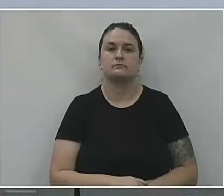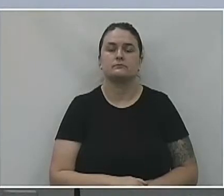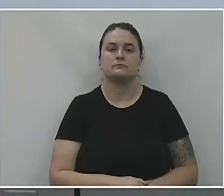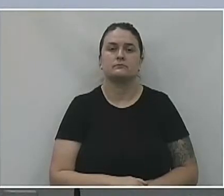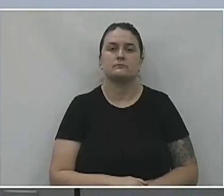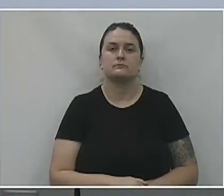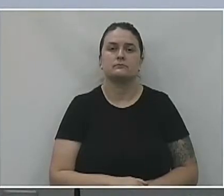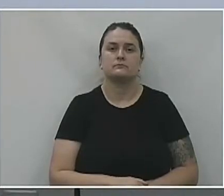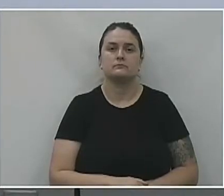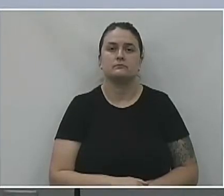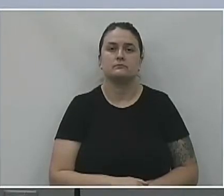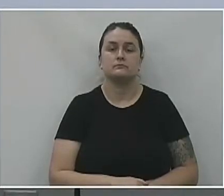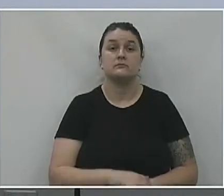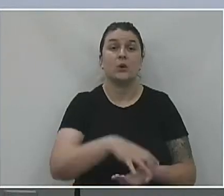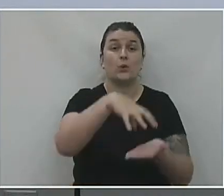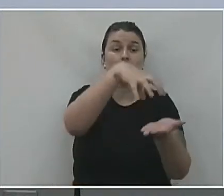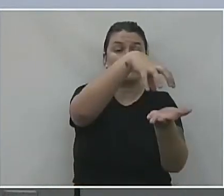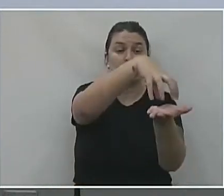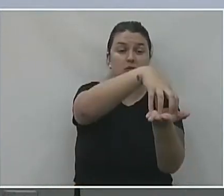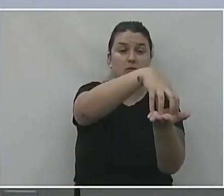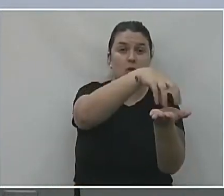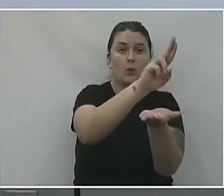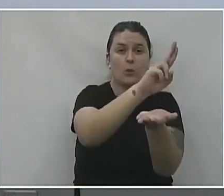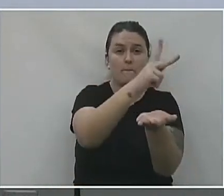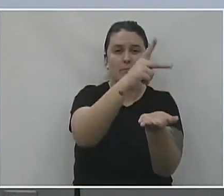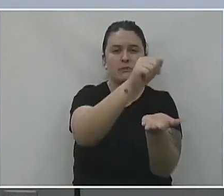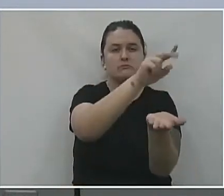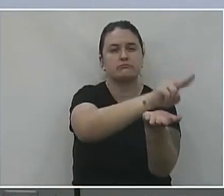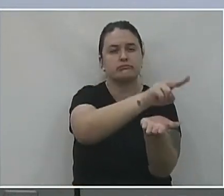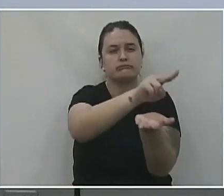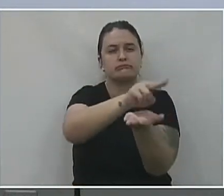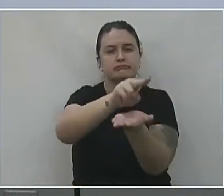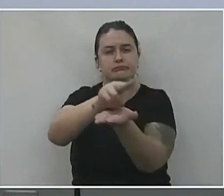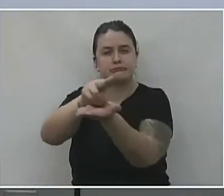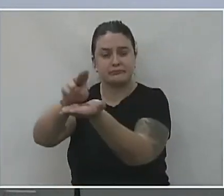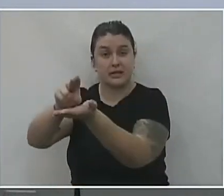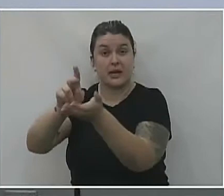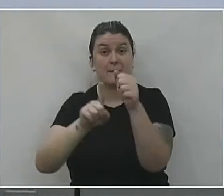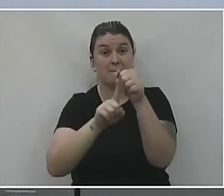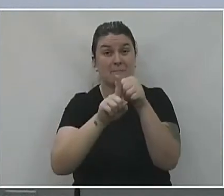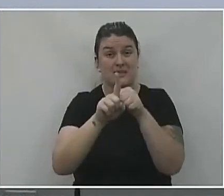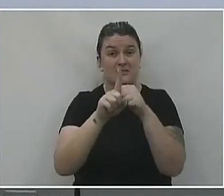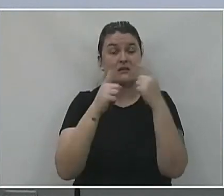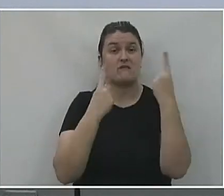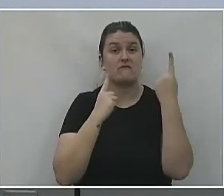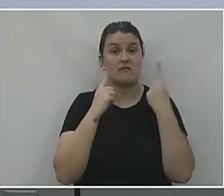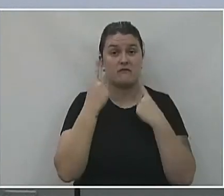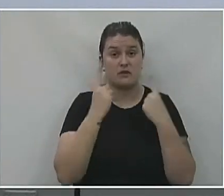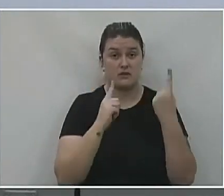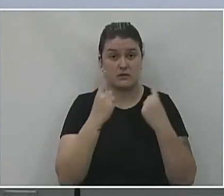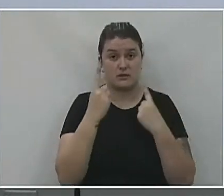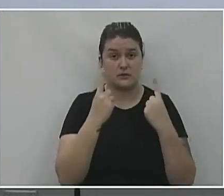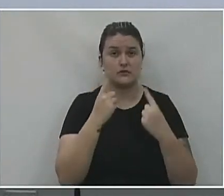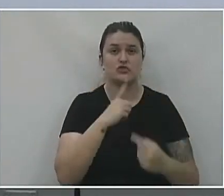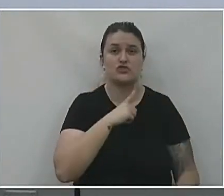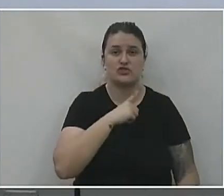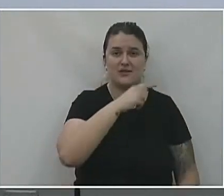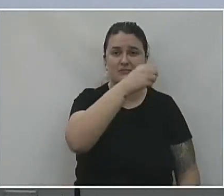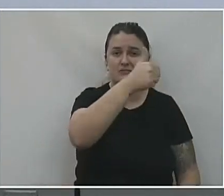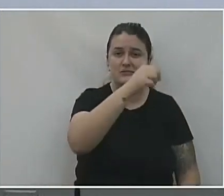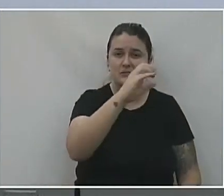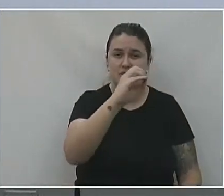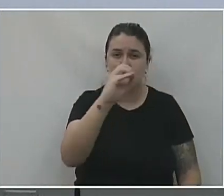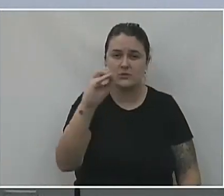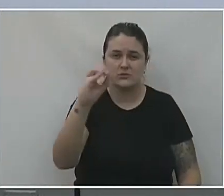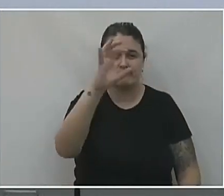Ocupação de leitos na UPA. Foi colocado aqui em fevereiro de 2021, com 100%